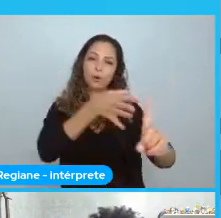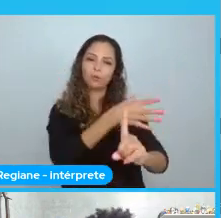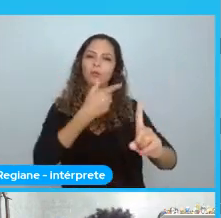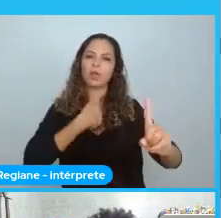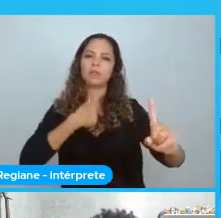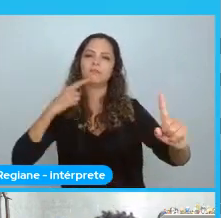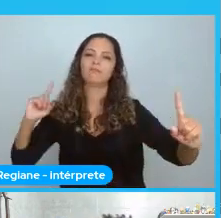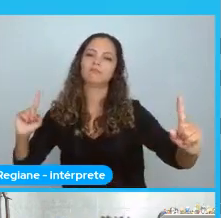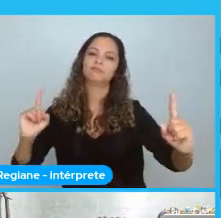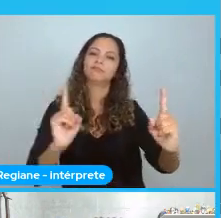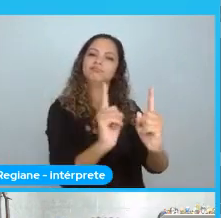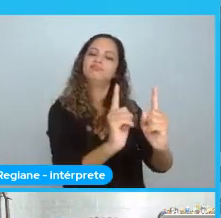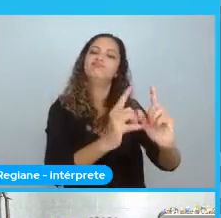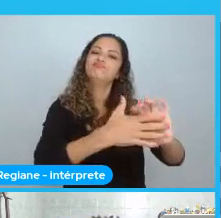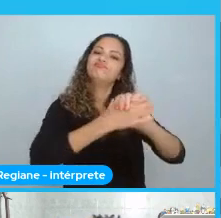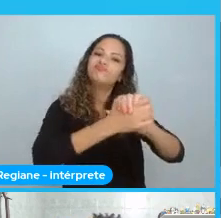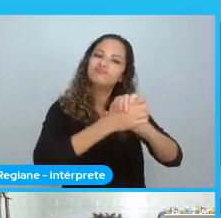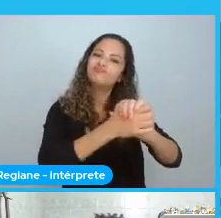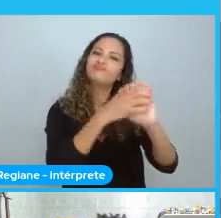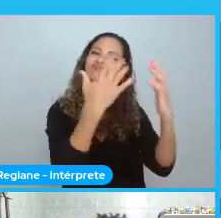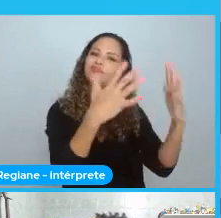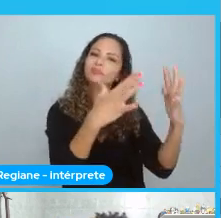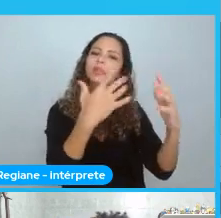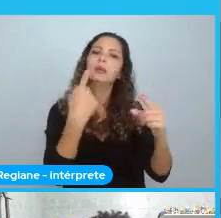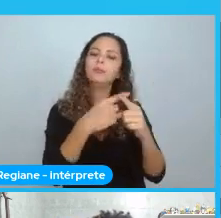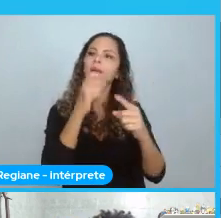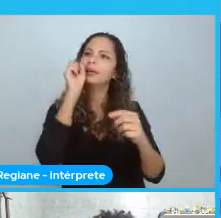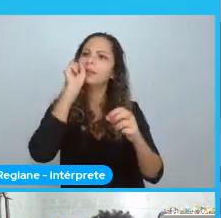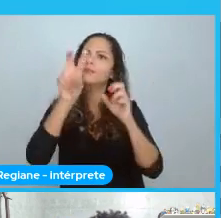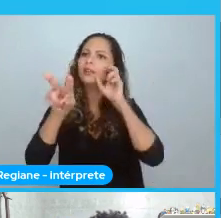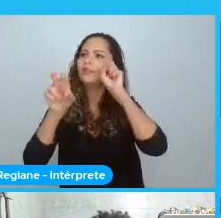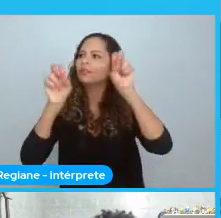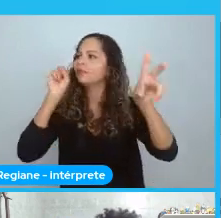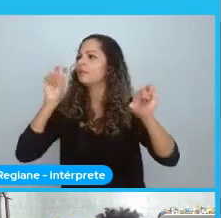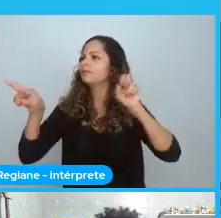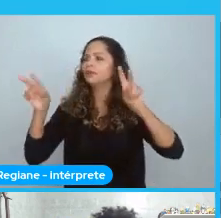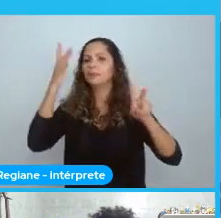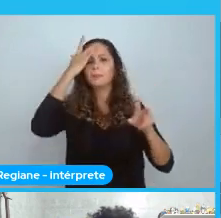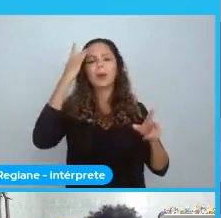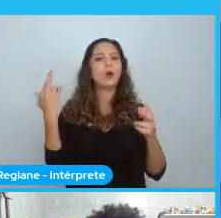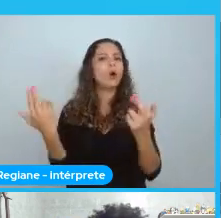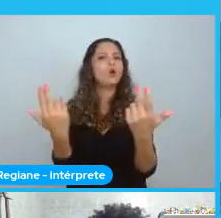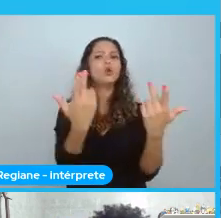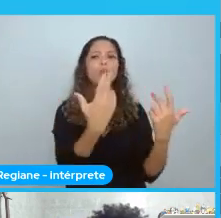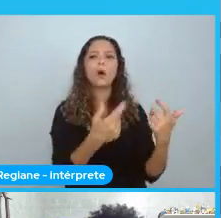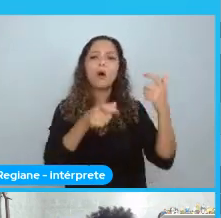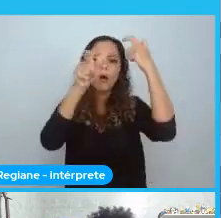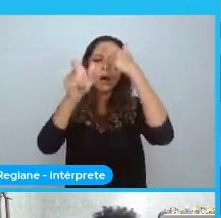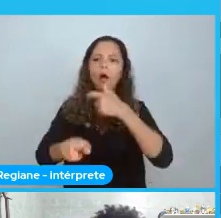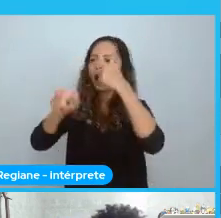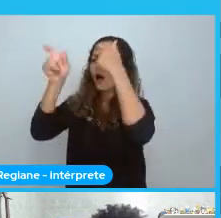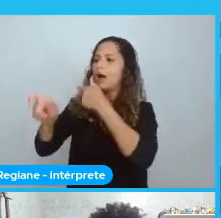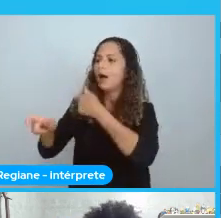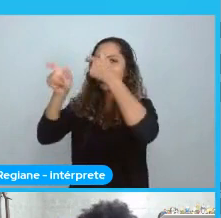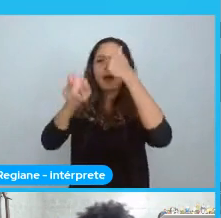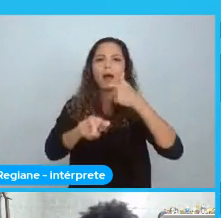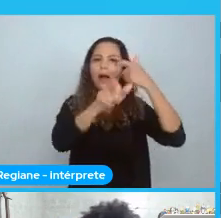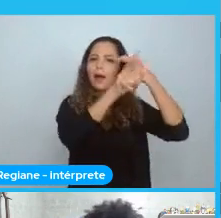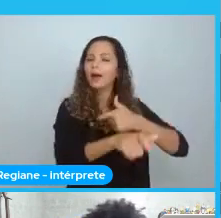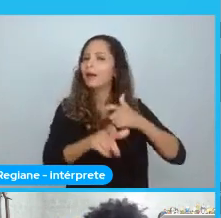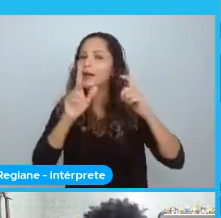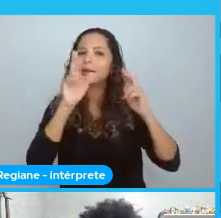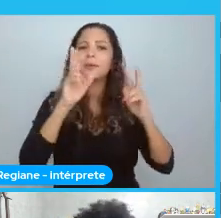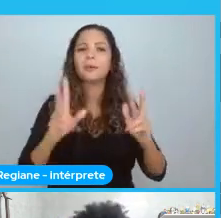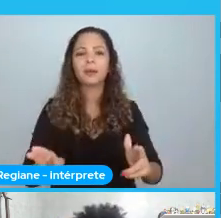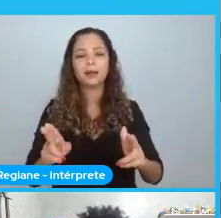vendo um monte de gente. Que era semelhante a mim. Sabe. Falando nos espaços. eu estava. Gente, como assim? E aí, para fechar. O ano de